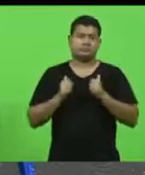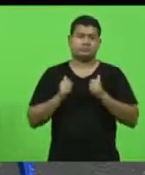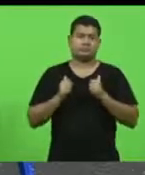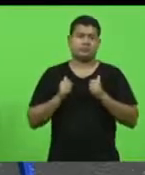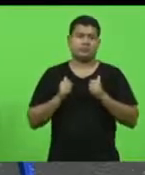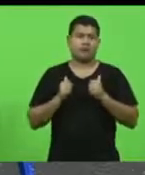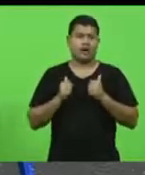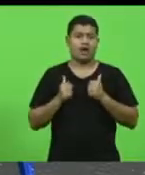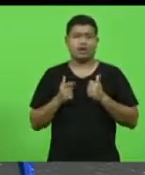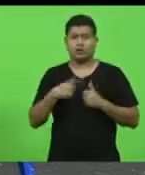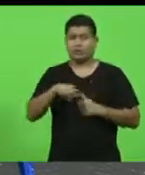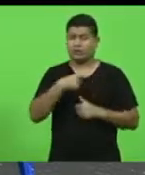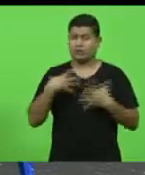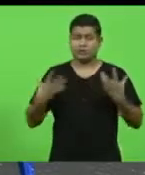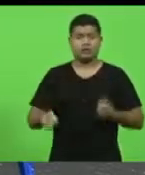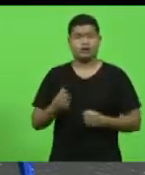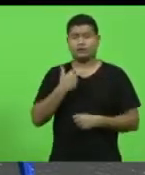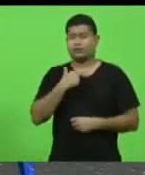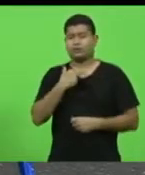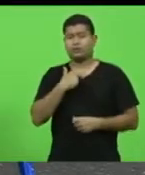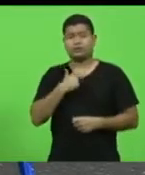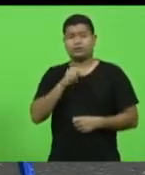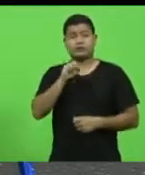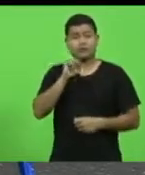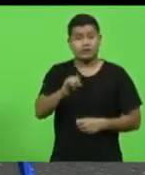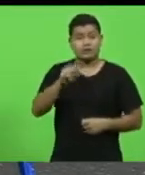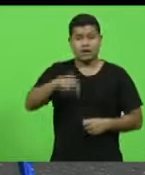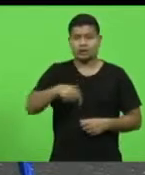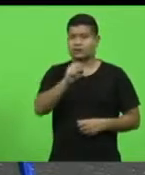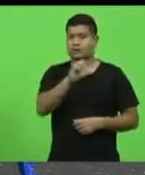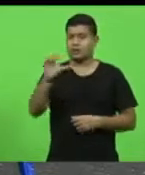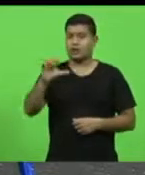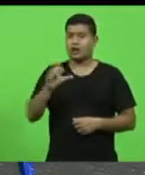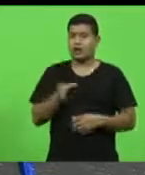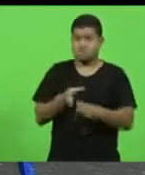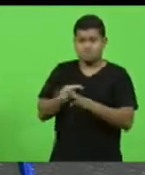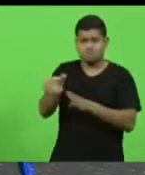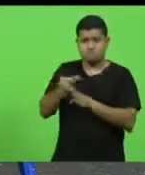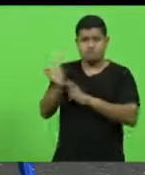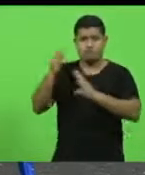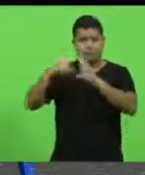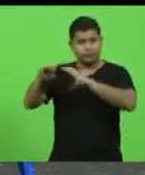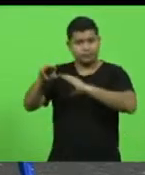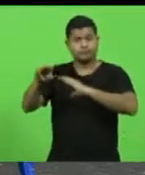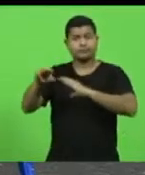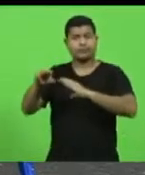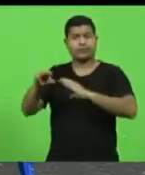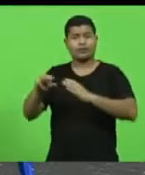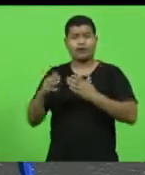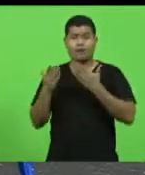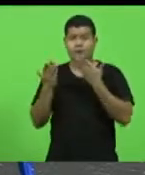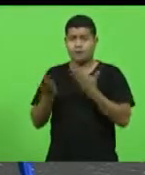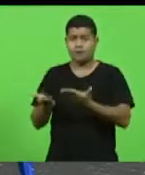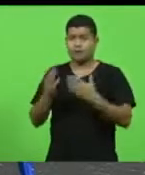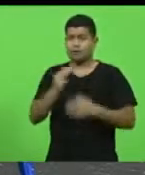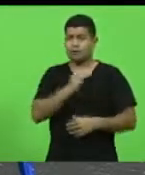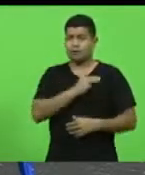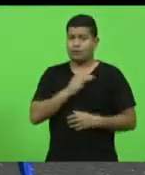Catarina não encaminhasse ao Ministério de